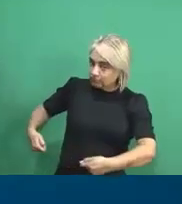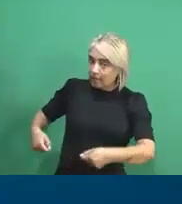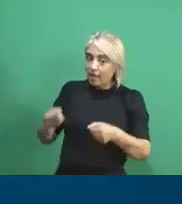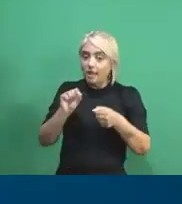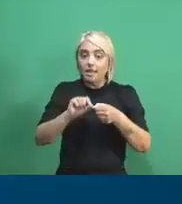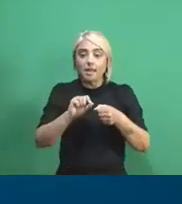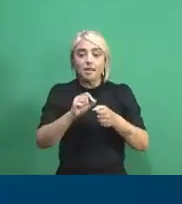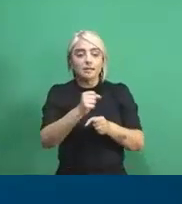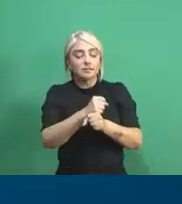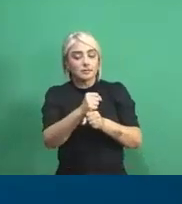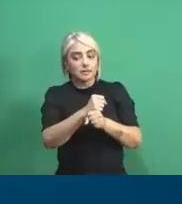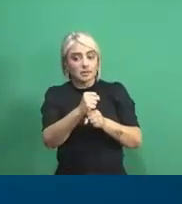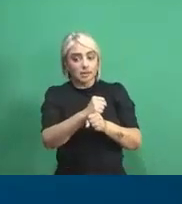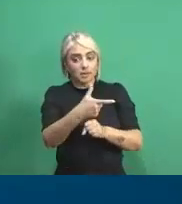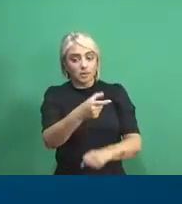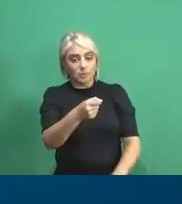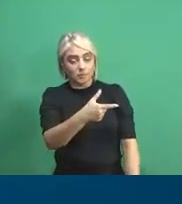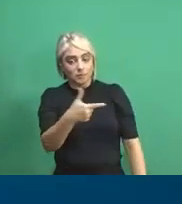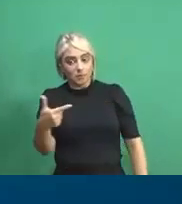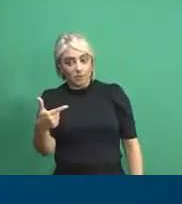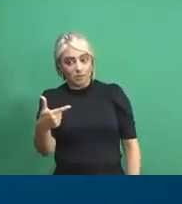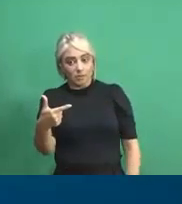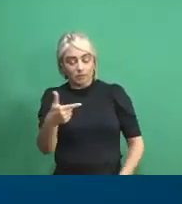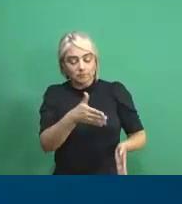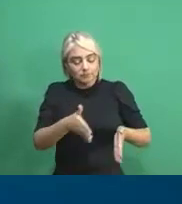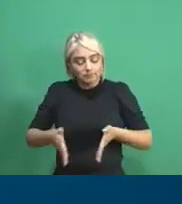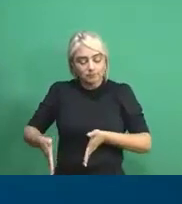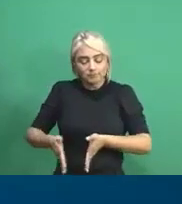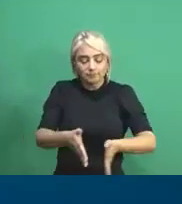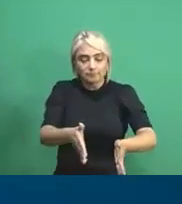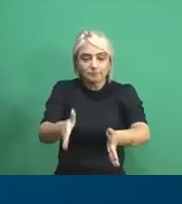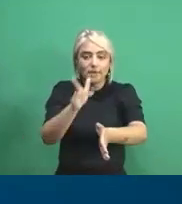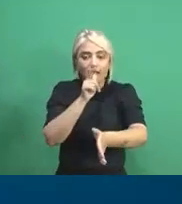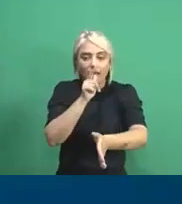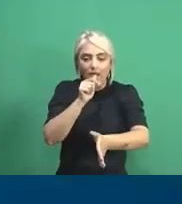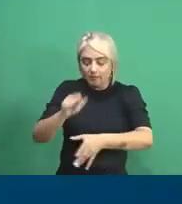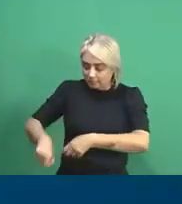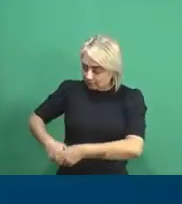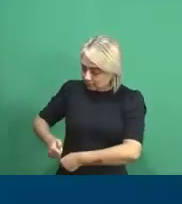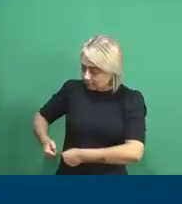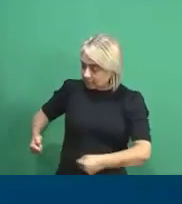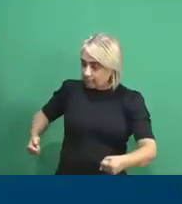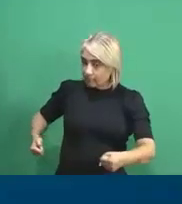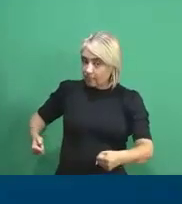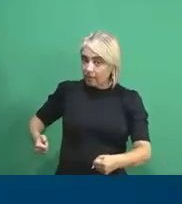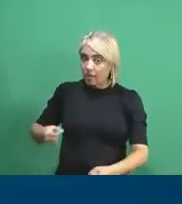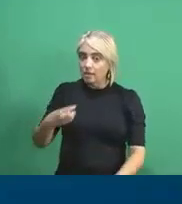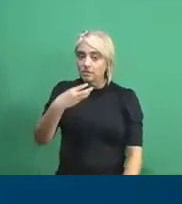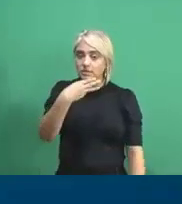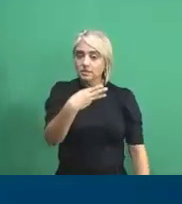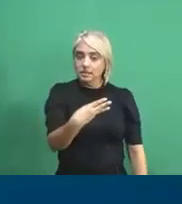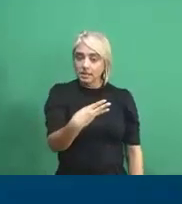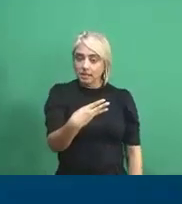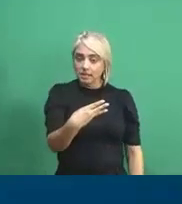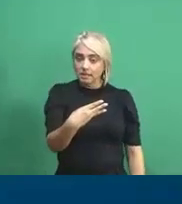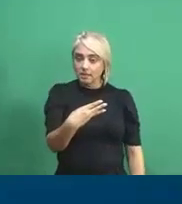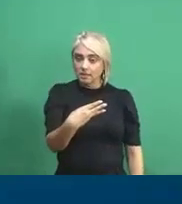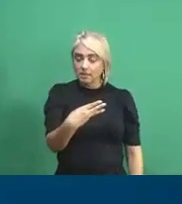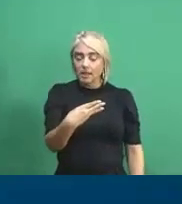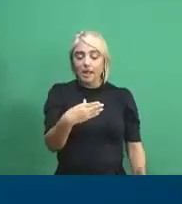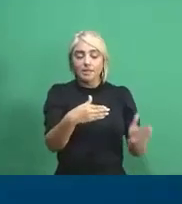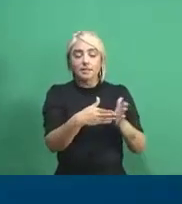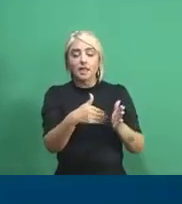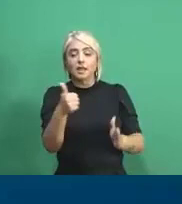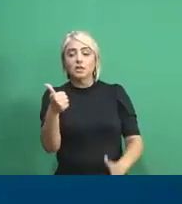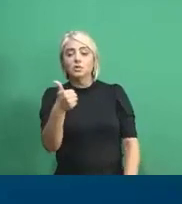ano, ali no Rio-São Francisco, de 3 a 12, de 3 a